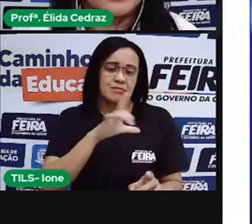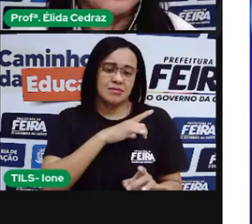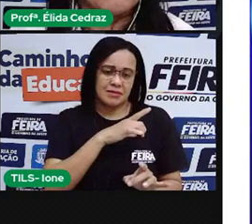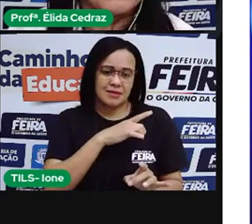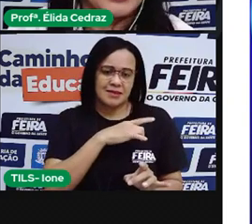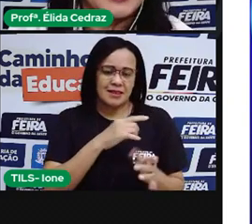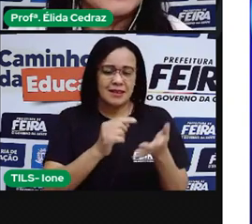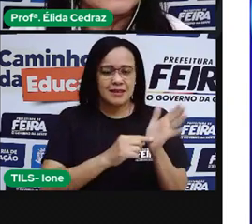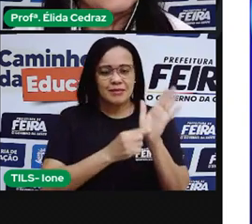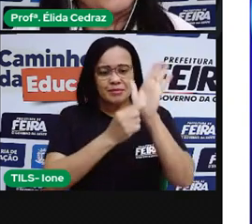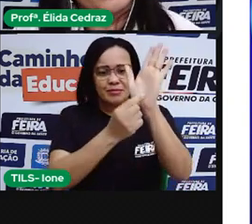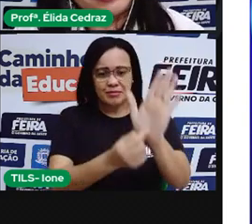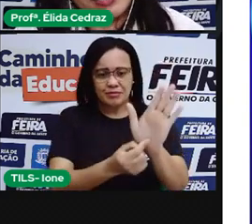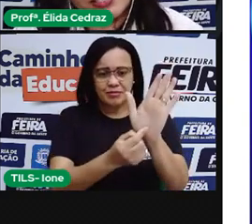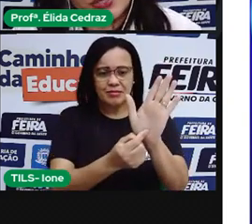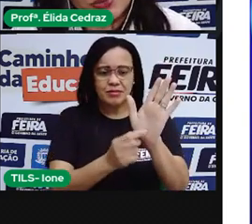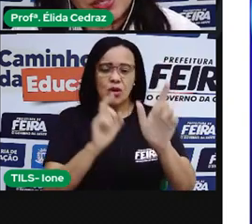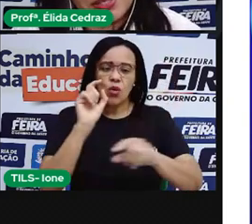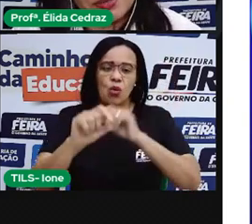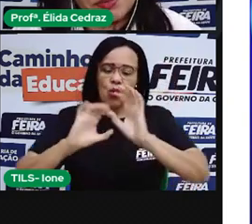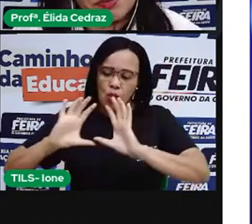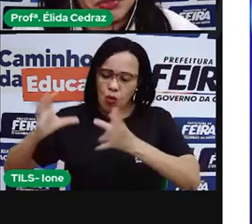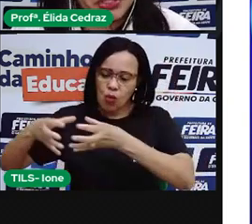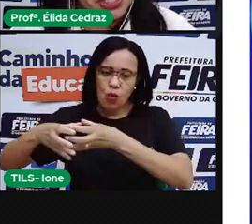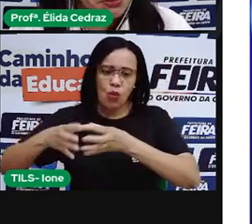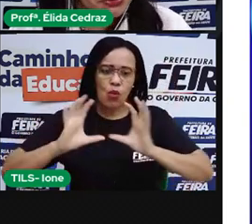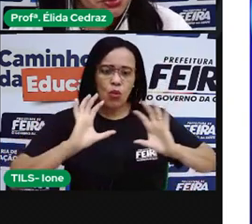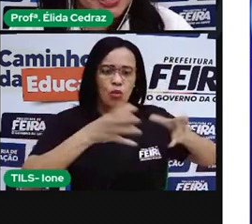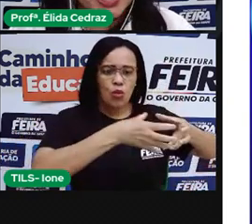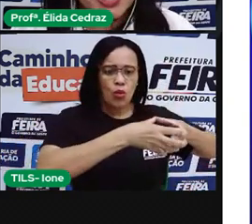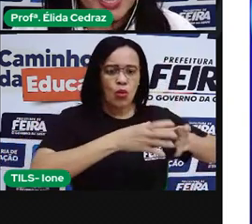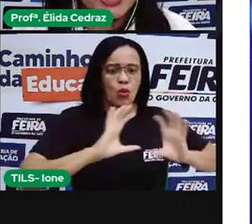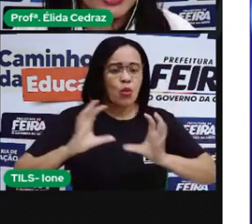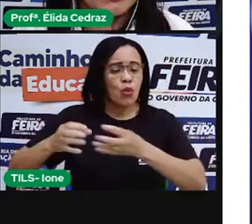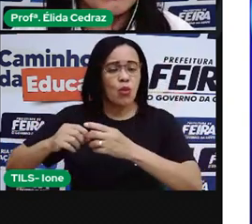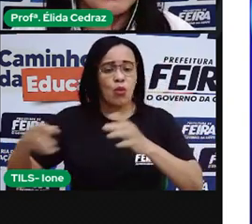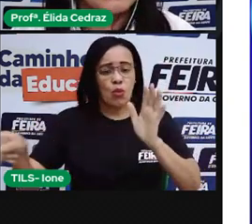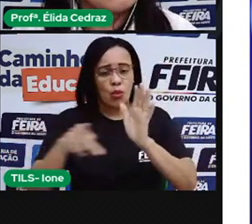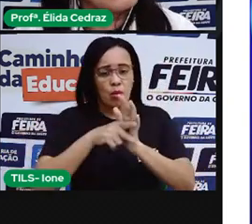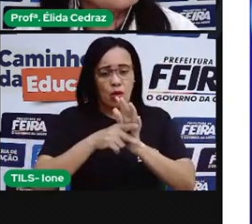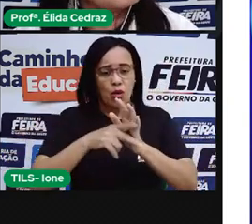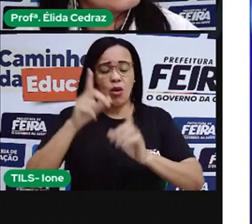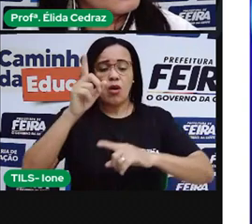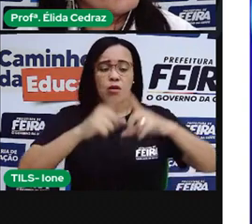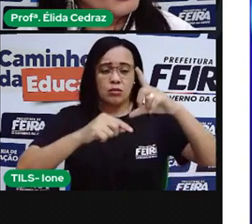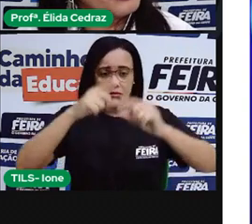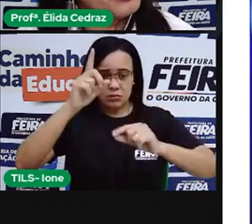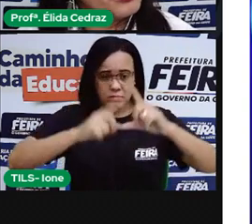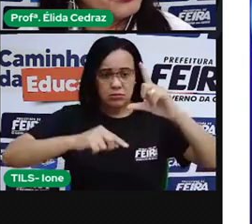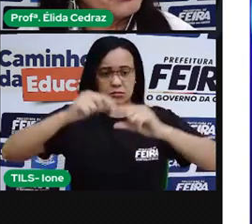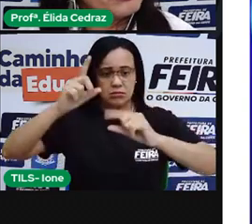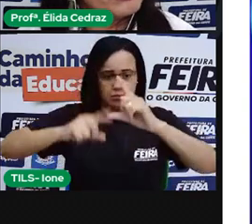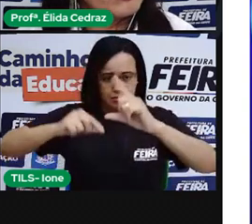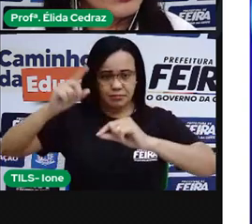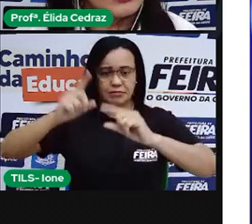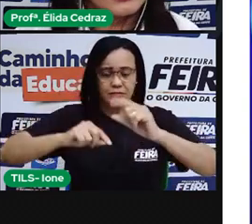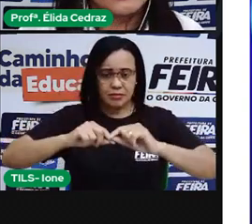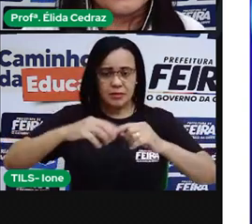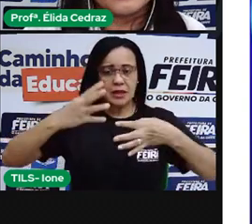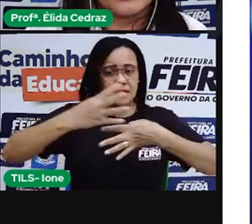você essas constelações. Nós temos uma cidade e o céu noturno.